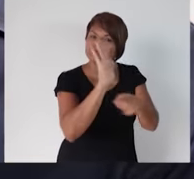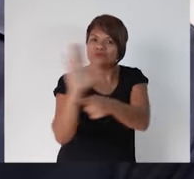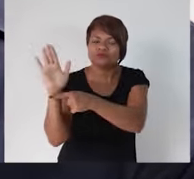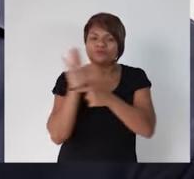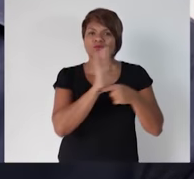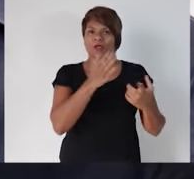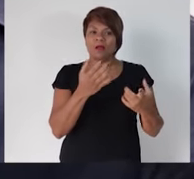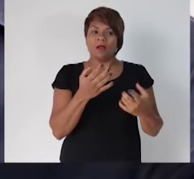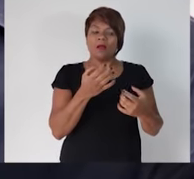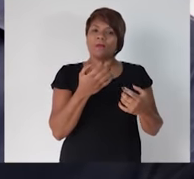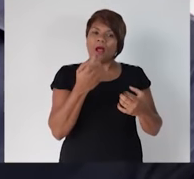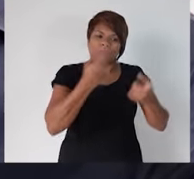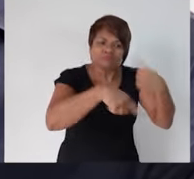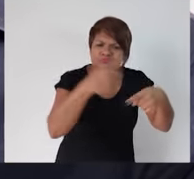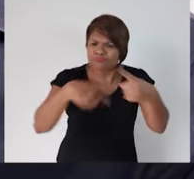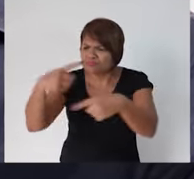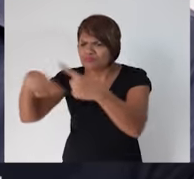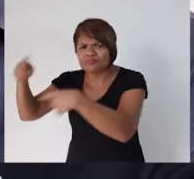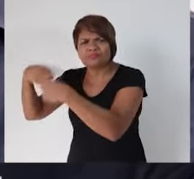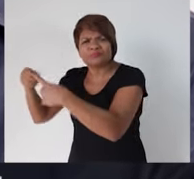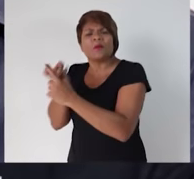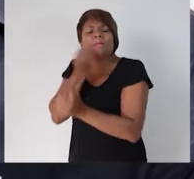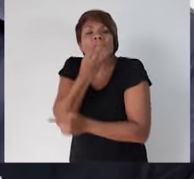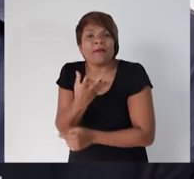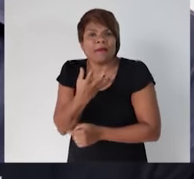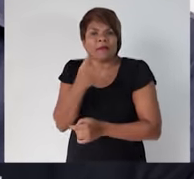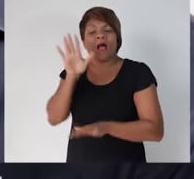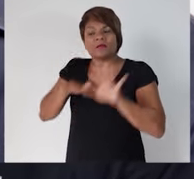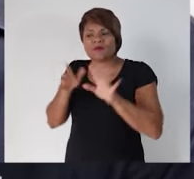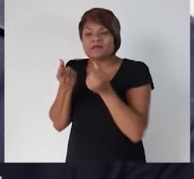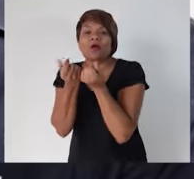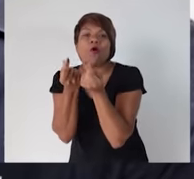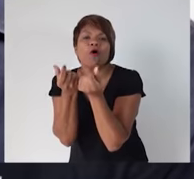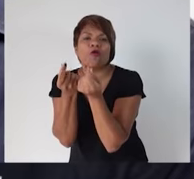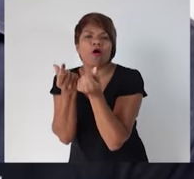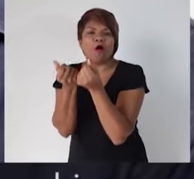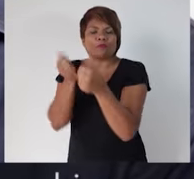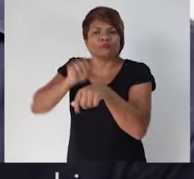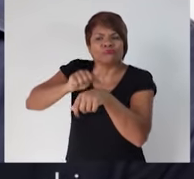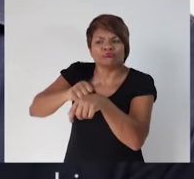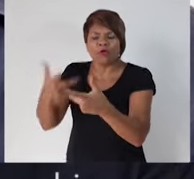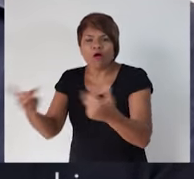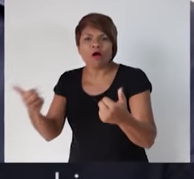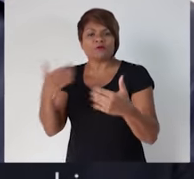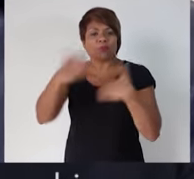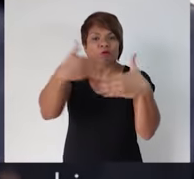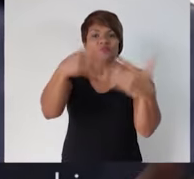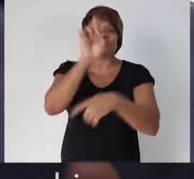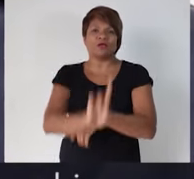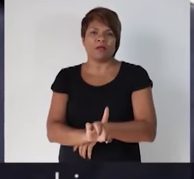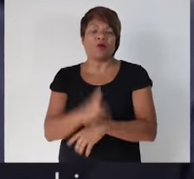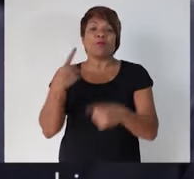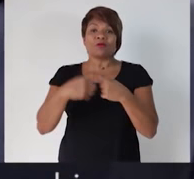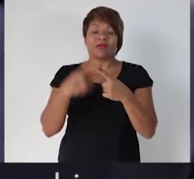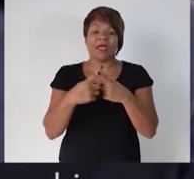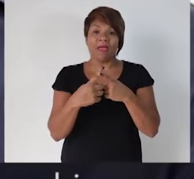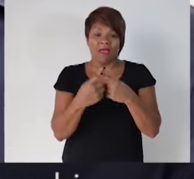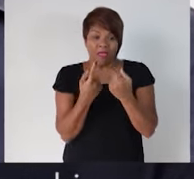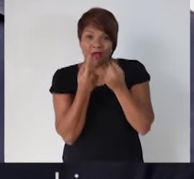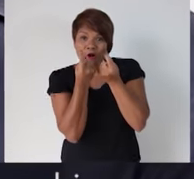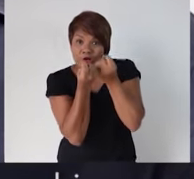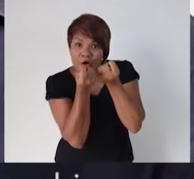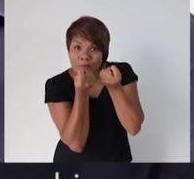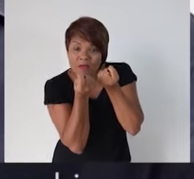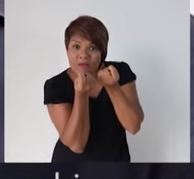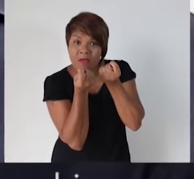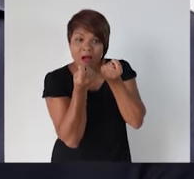para aqueles que não conseguem, pelos processos econômicos, ter acesso a direitos. Porque a economia, o mercado concentra